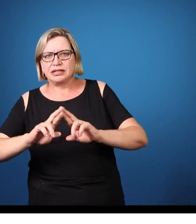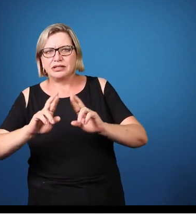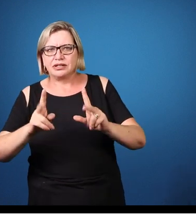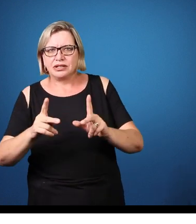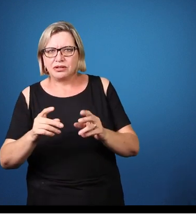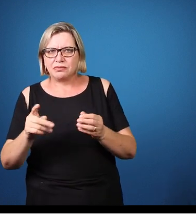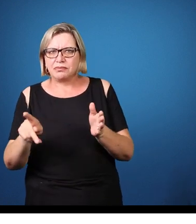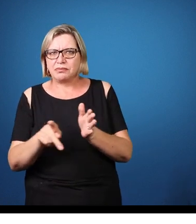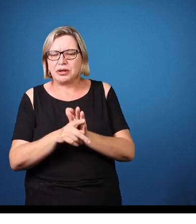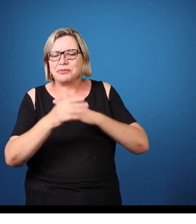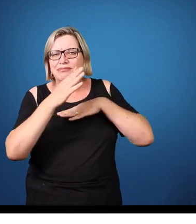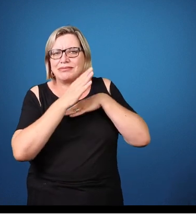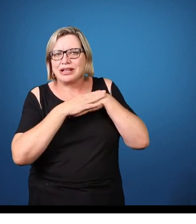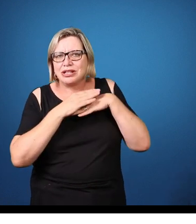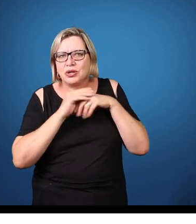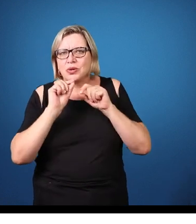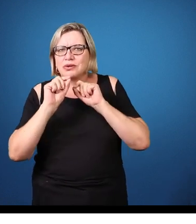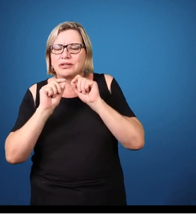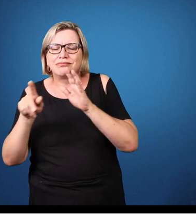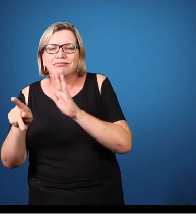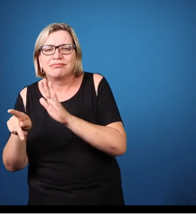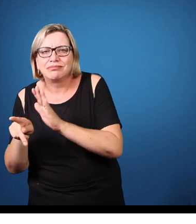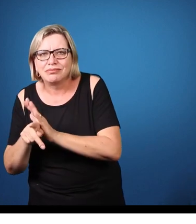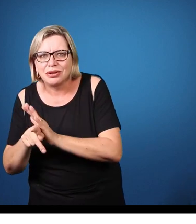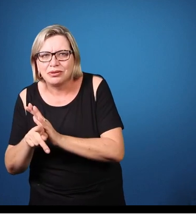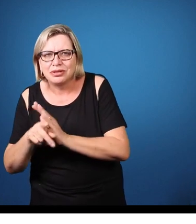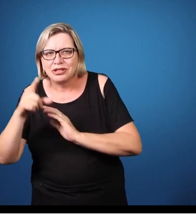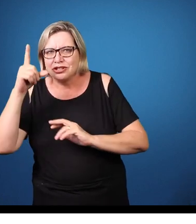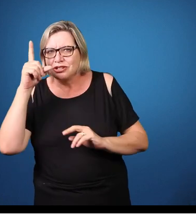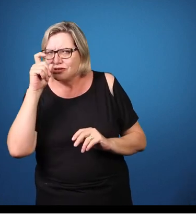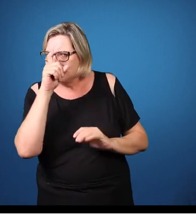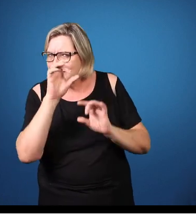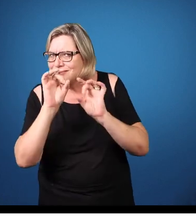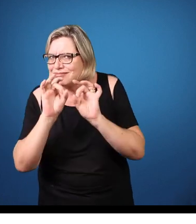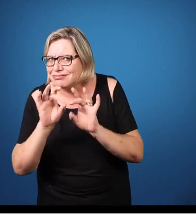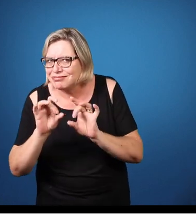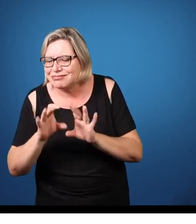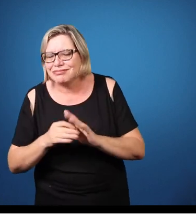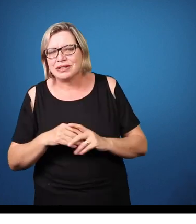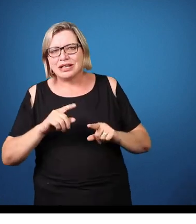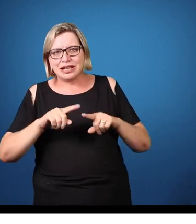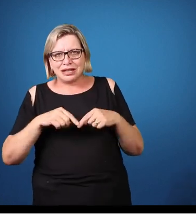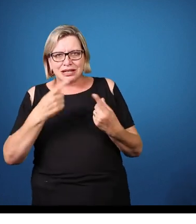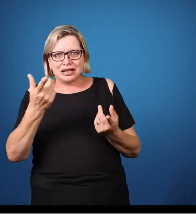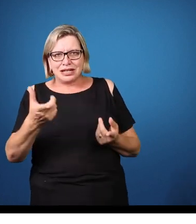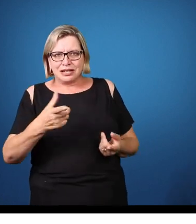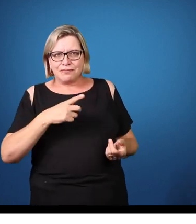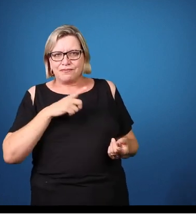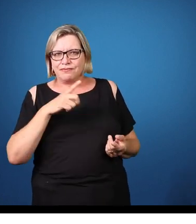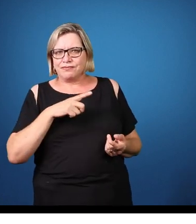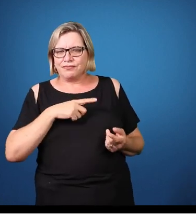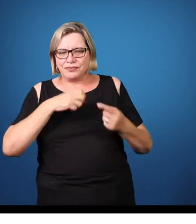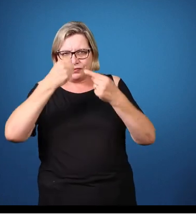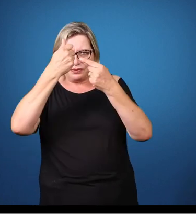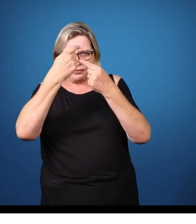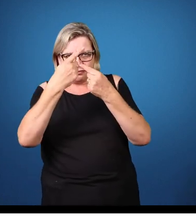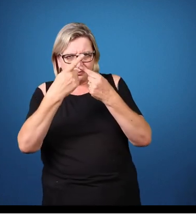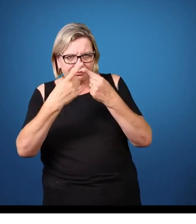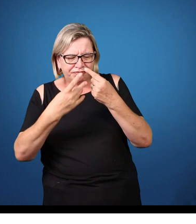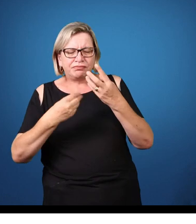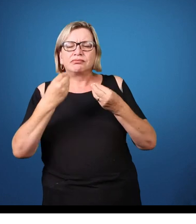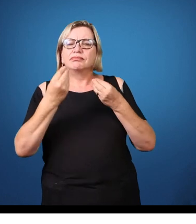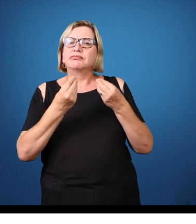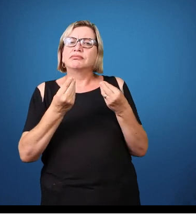específica, né? Mas há uma descrição de transtornos que a gente chama